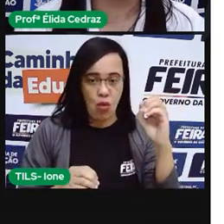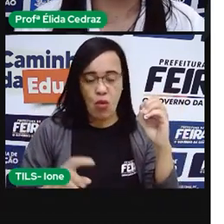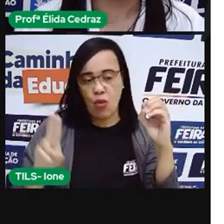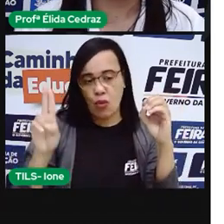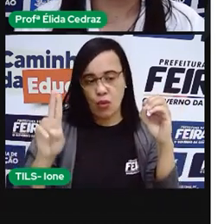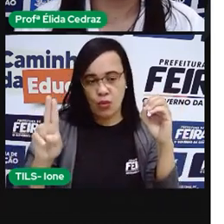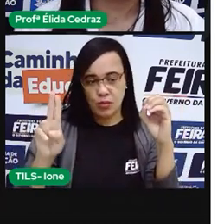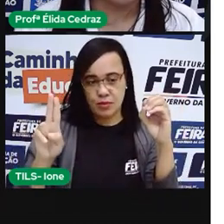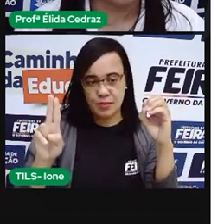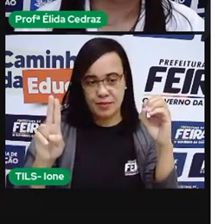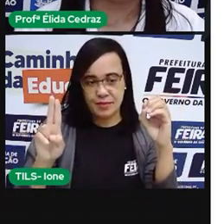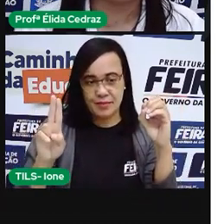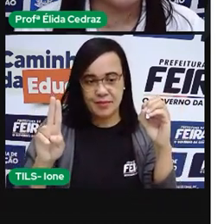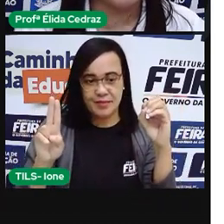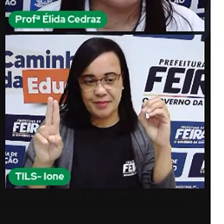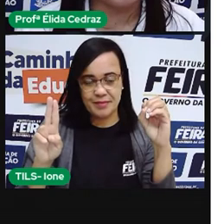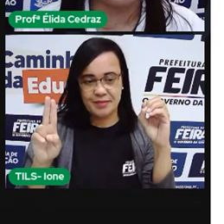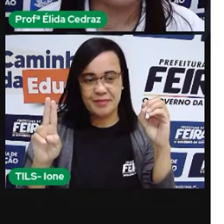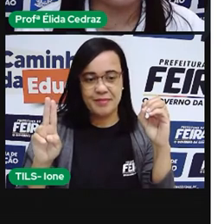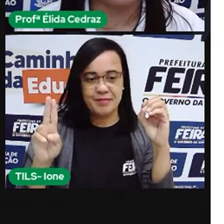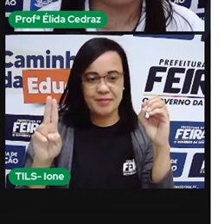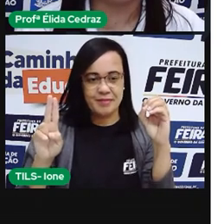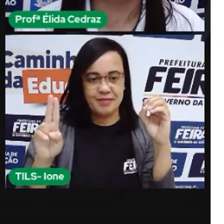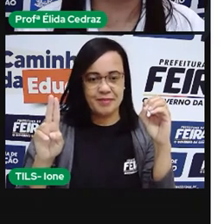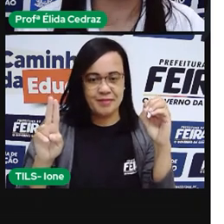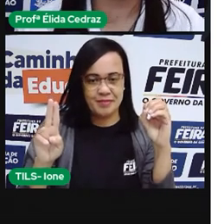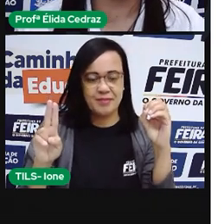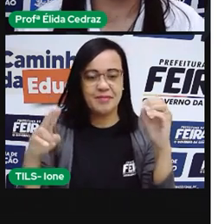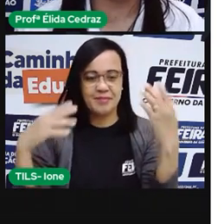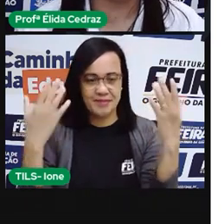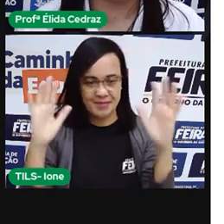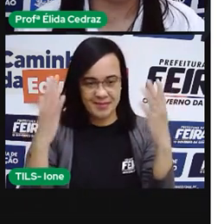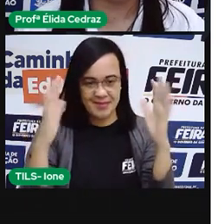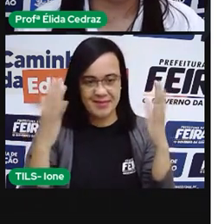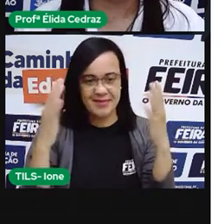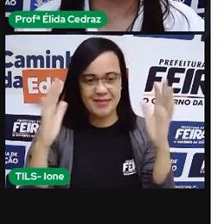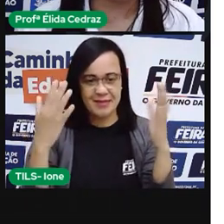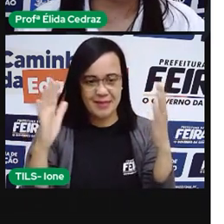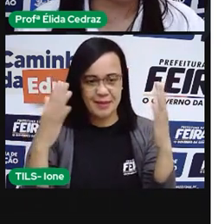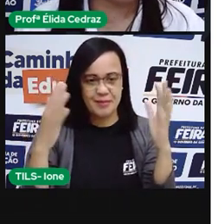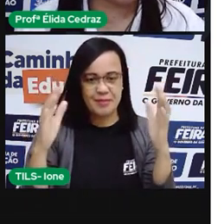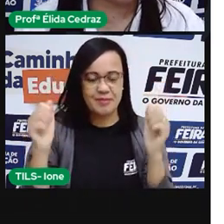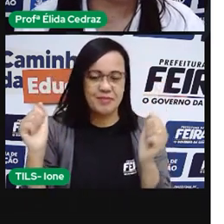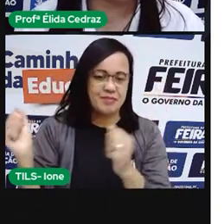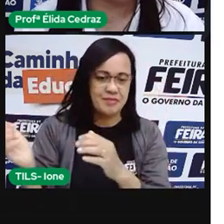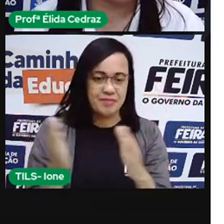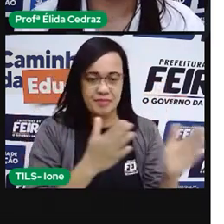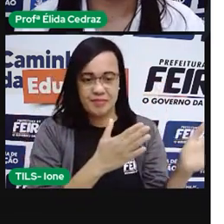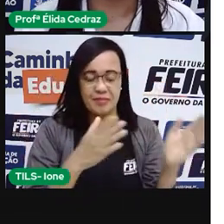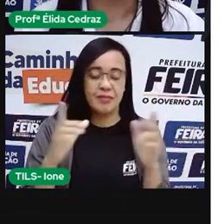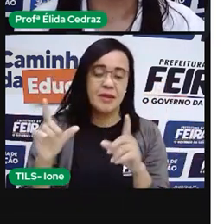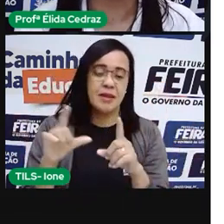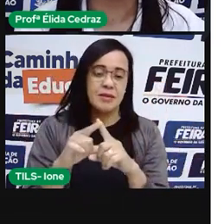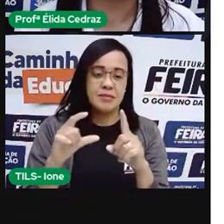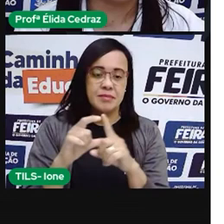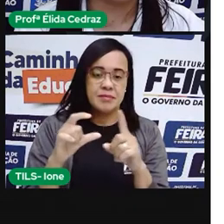Chapéu. Chapéu. Chapéu. Isso. bem. Próxima palavrinha.